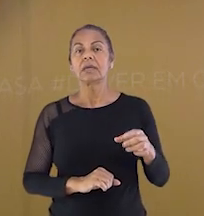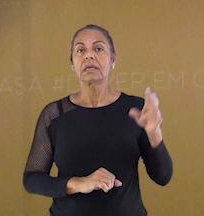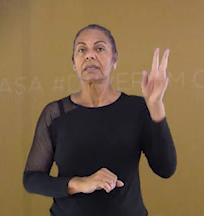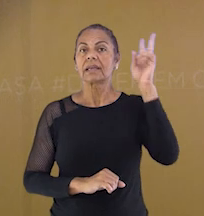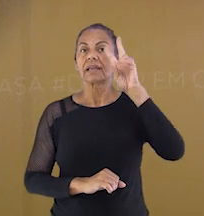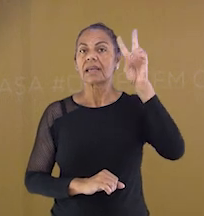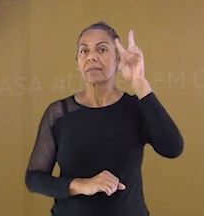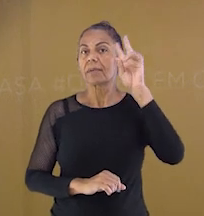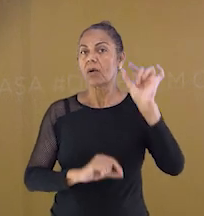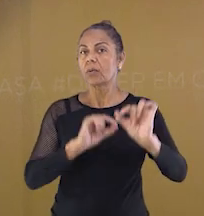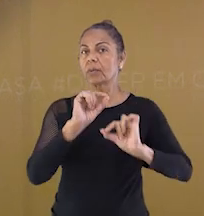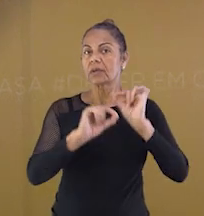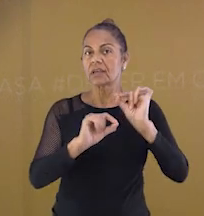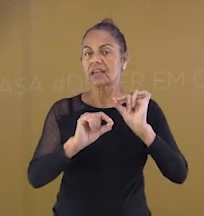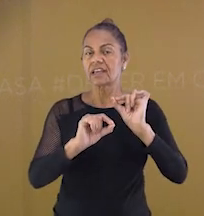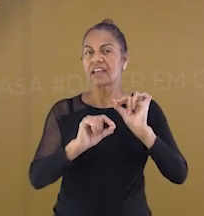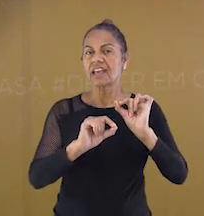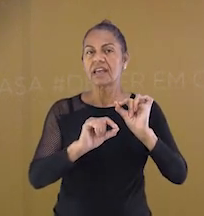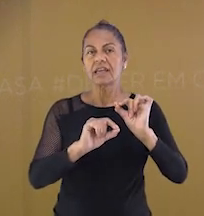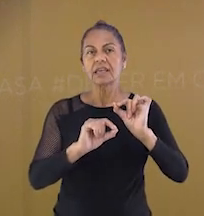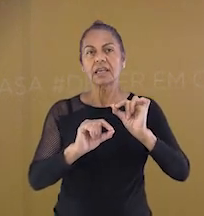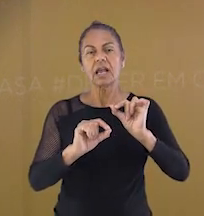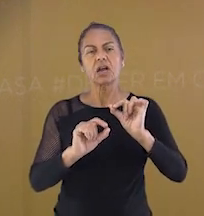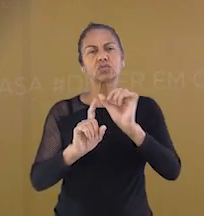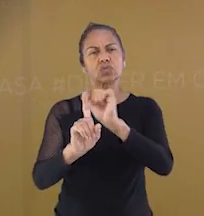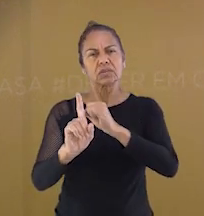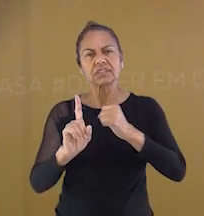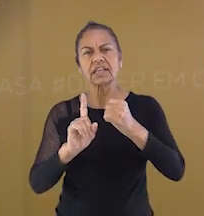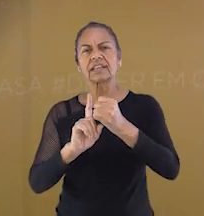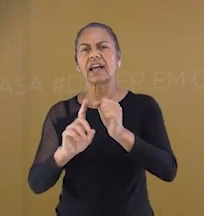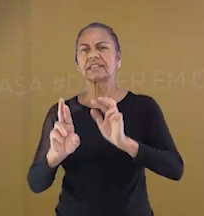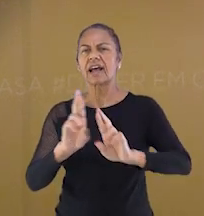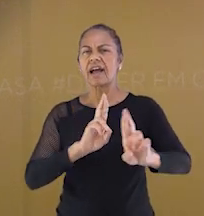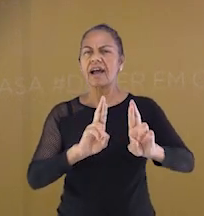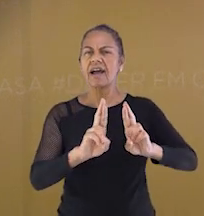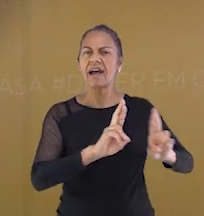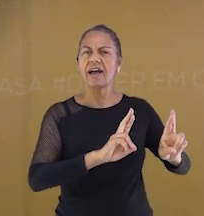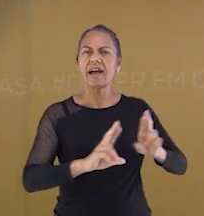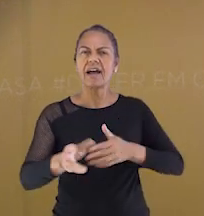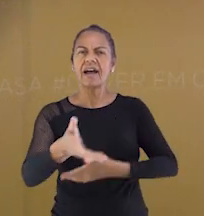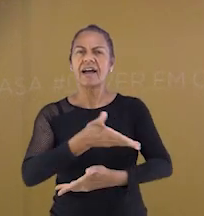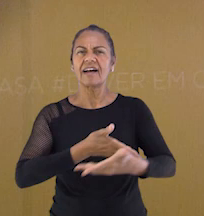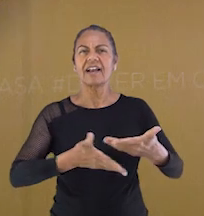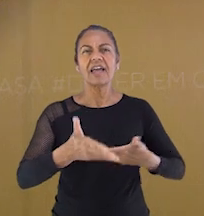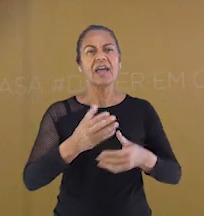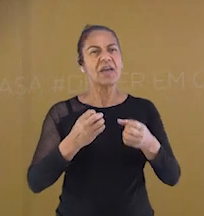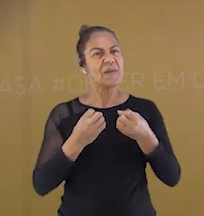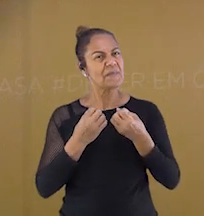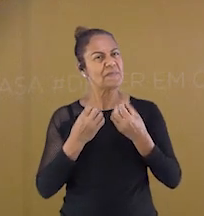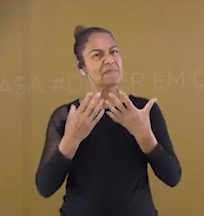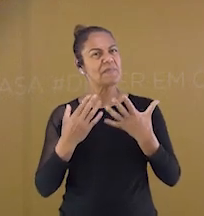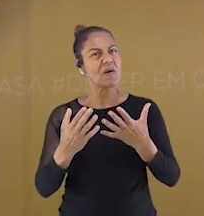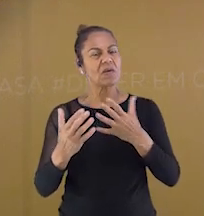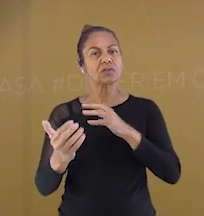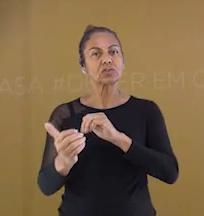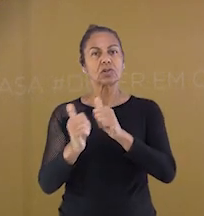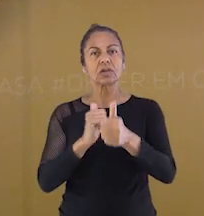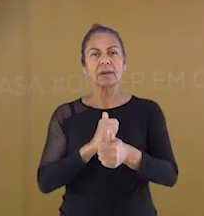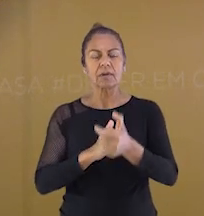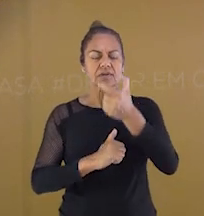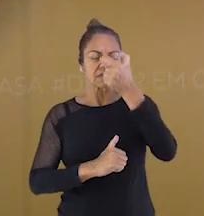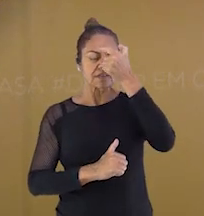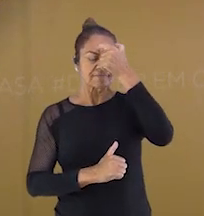lembre-se que as relações sociais são bem desenvolvidas quando jogamos. E claro, a